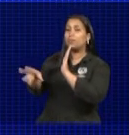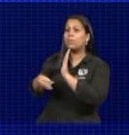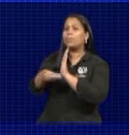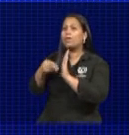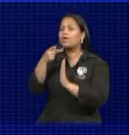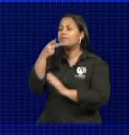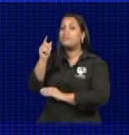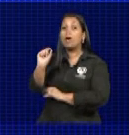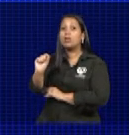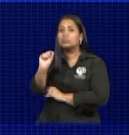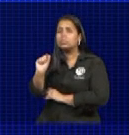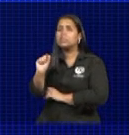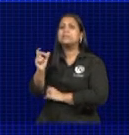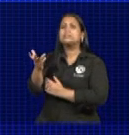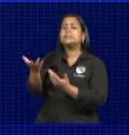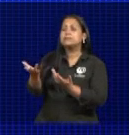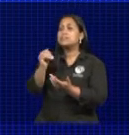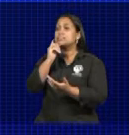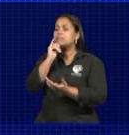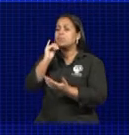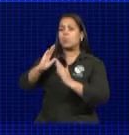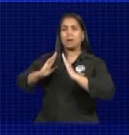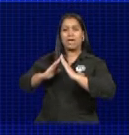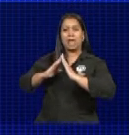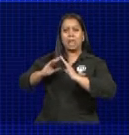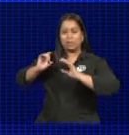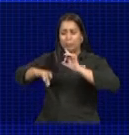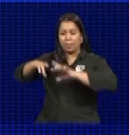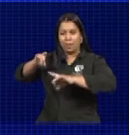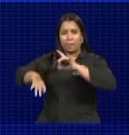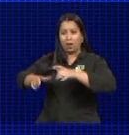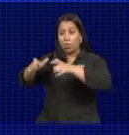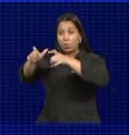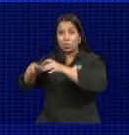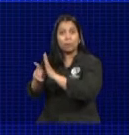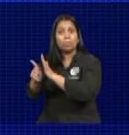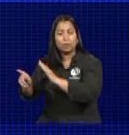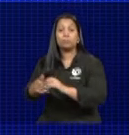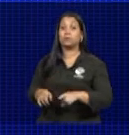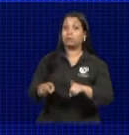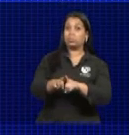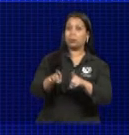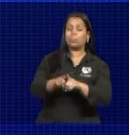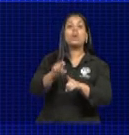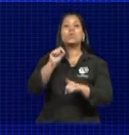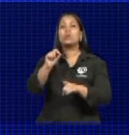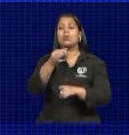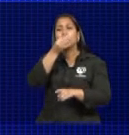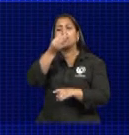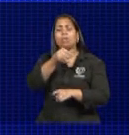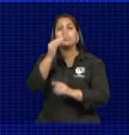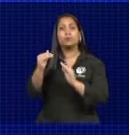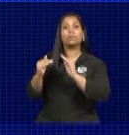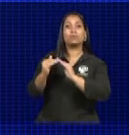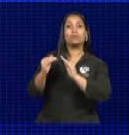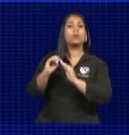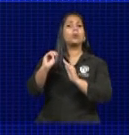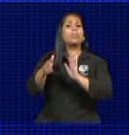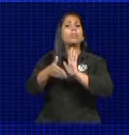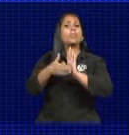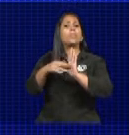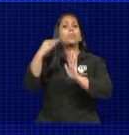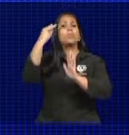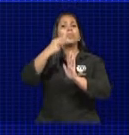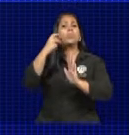normas para o descarte de lixo doméstico. Também recebeu parecer favorável proposta do vereador Jorge Menezes. A medida